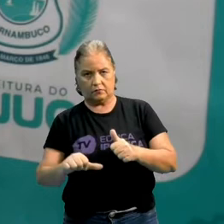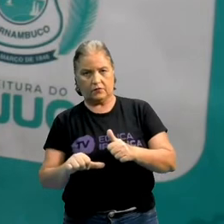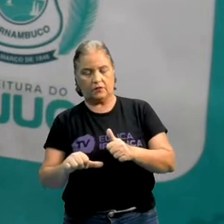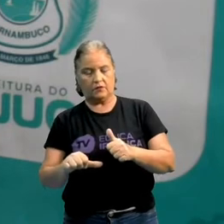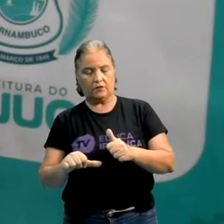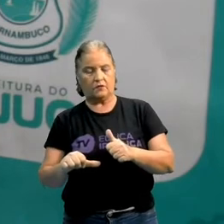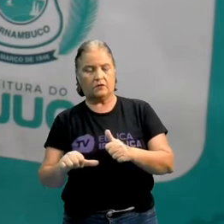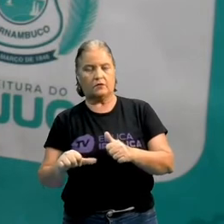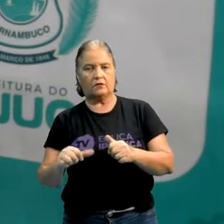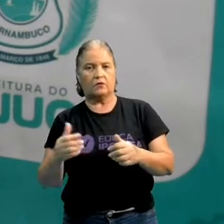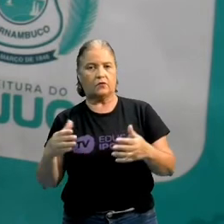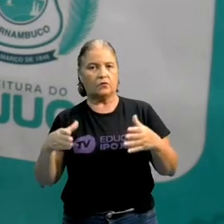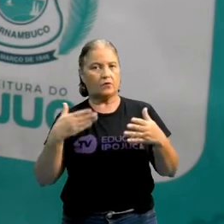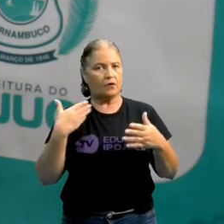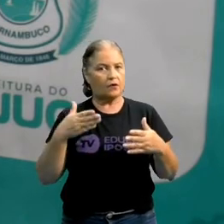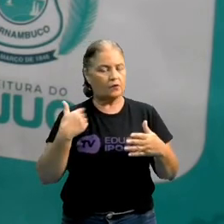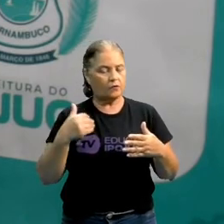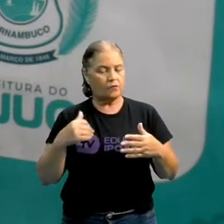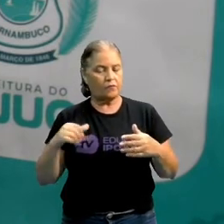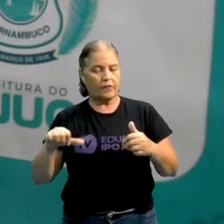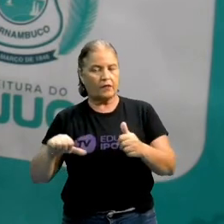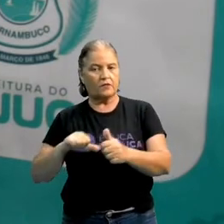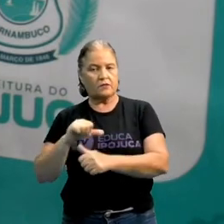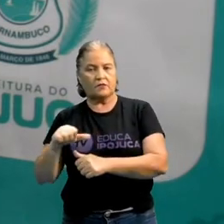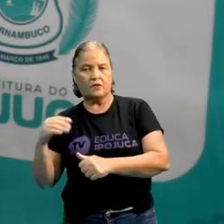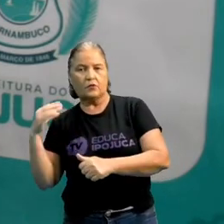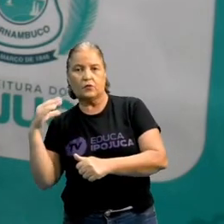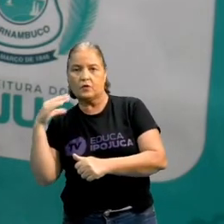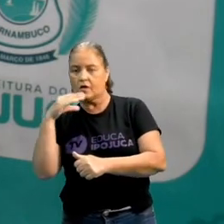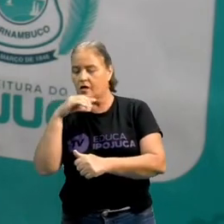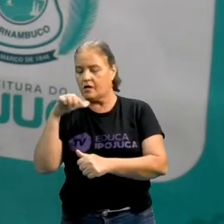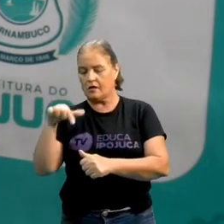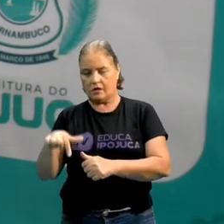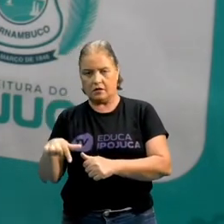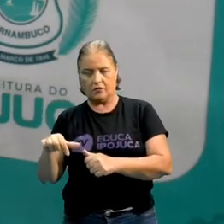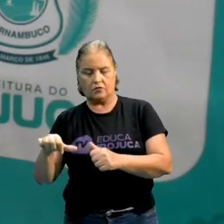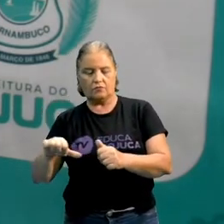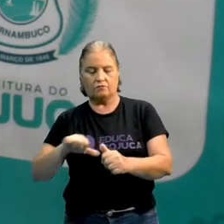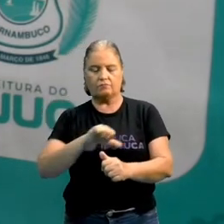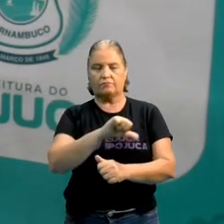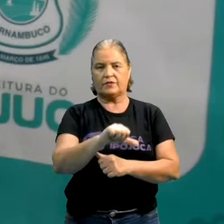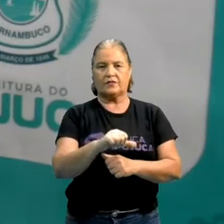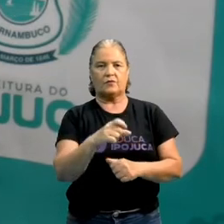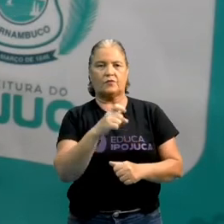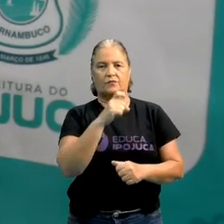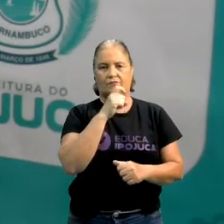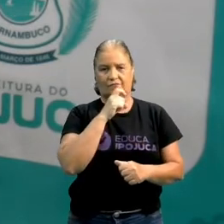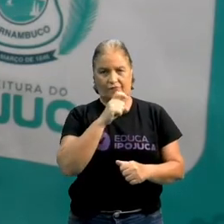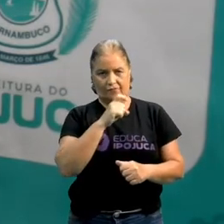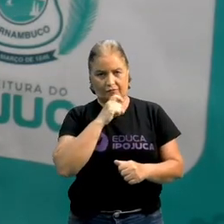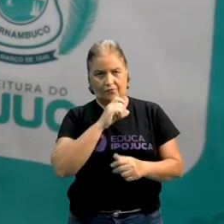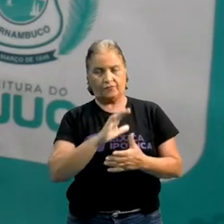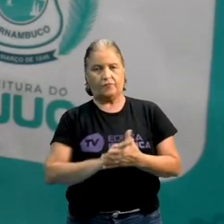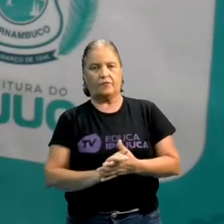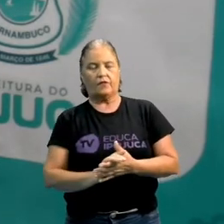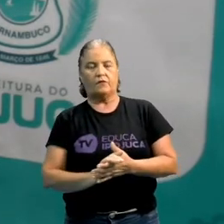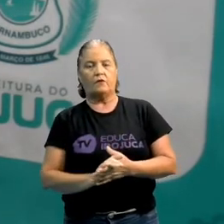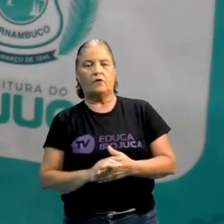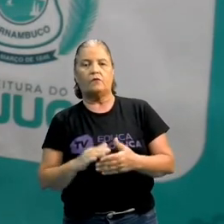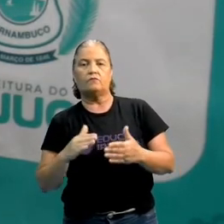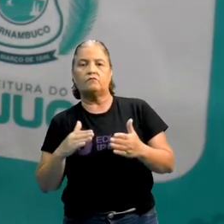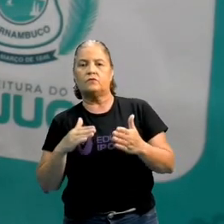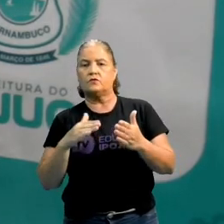saindo do ponto mais quente para o ponto mais frio. E o isolante térmico, ele faz exatamente